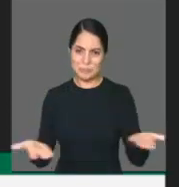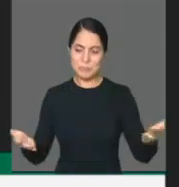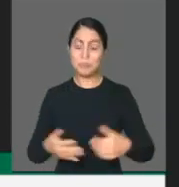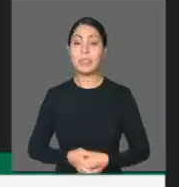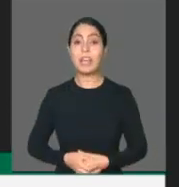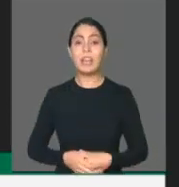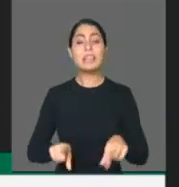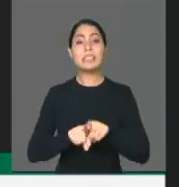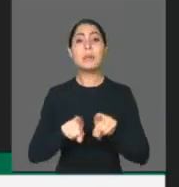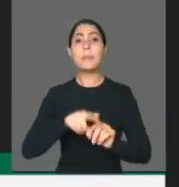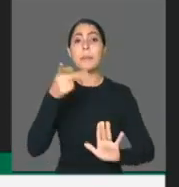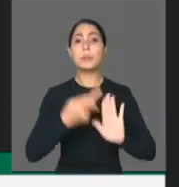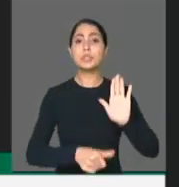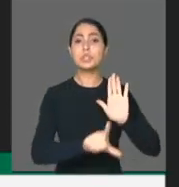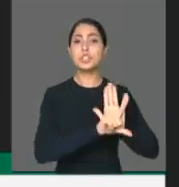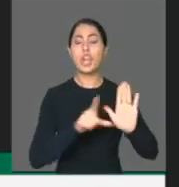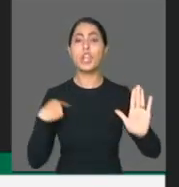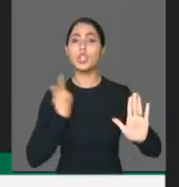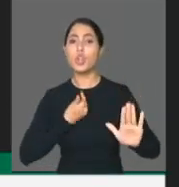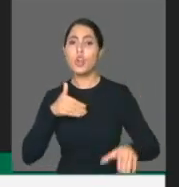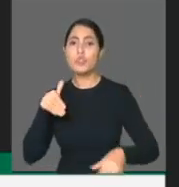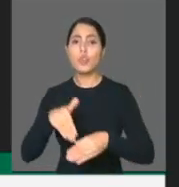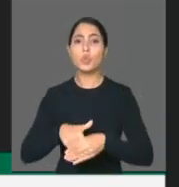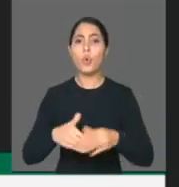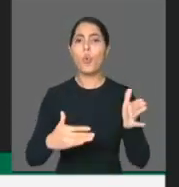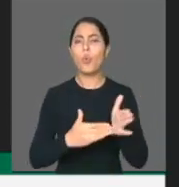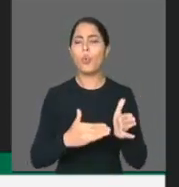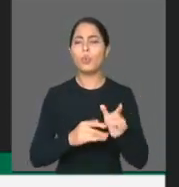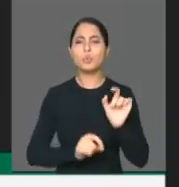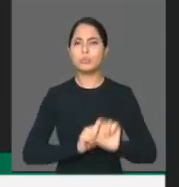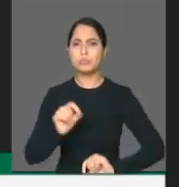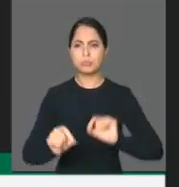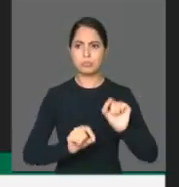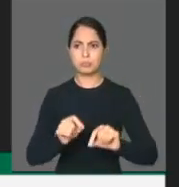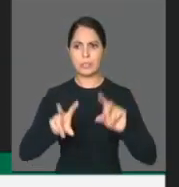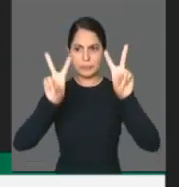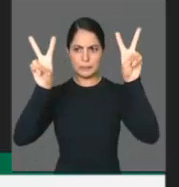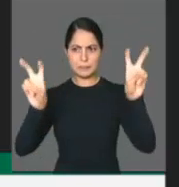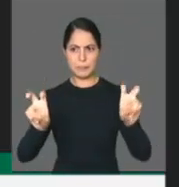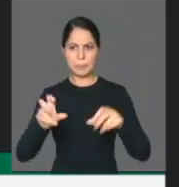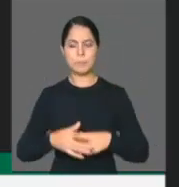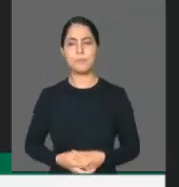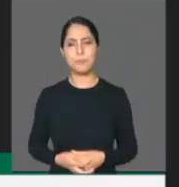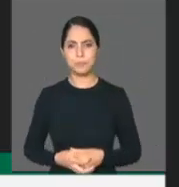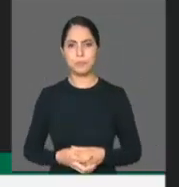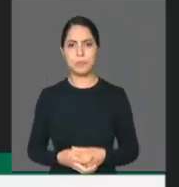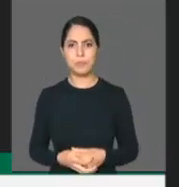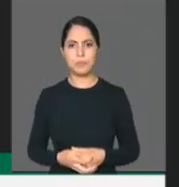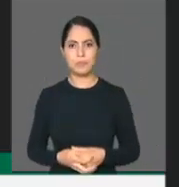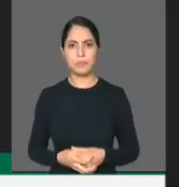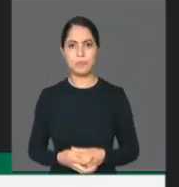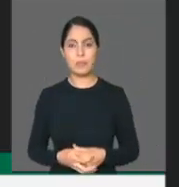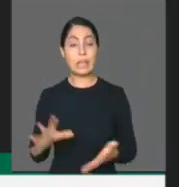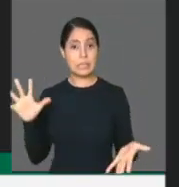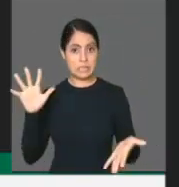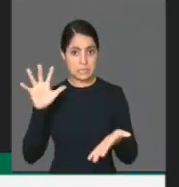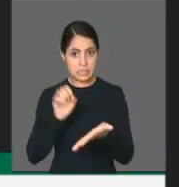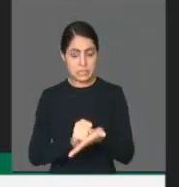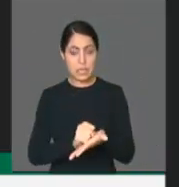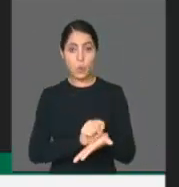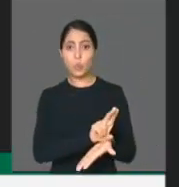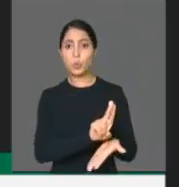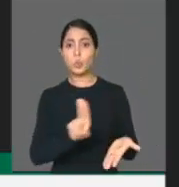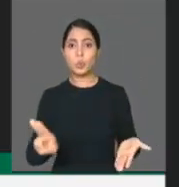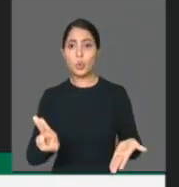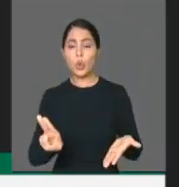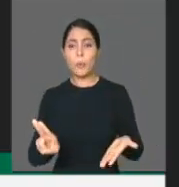Sobre o projeto de lei que nós acabamos de votar, o último, a respeito da inscrição do nome, negativação